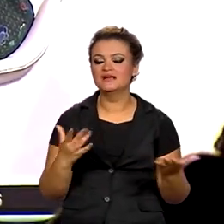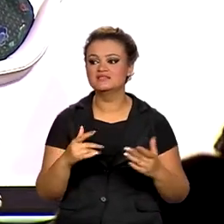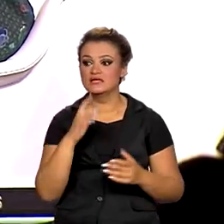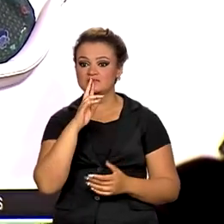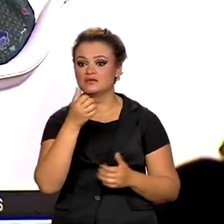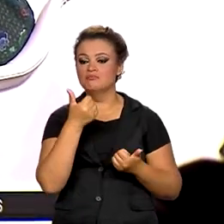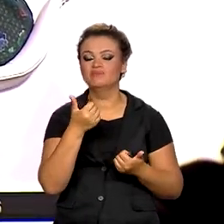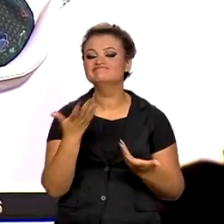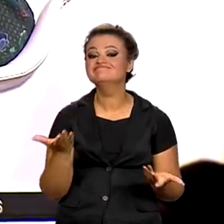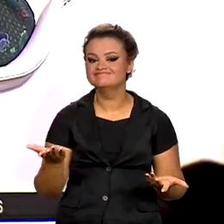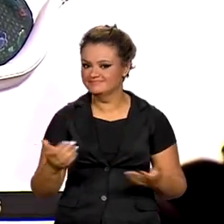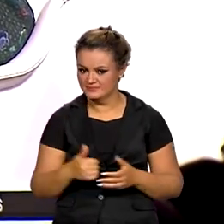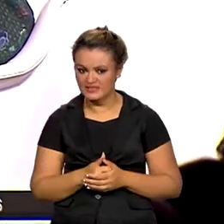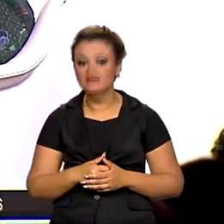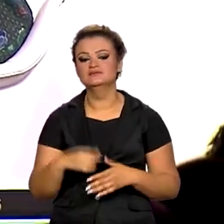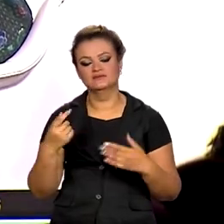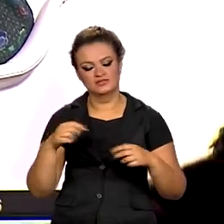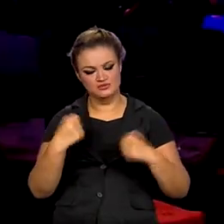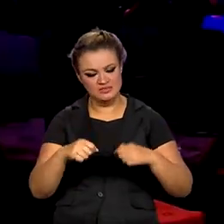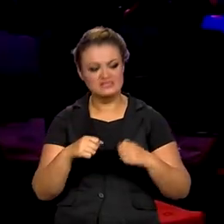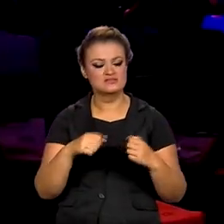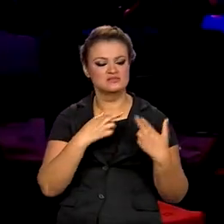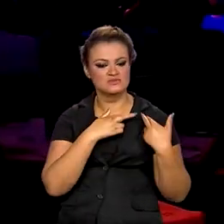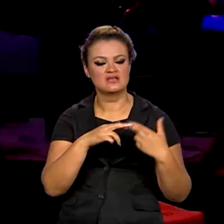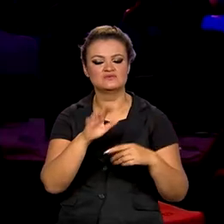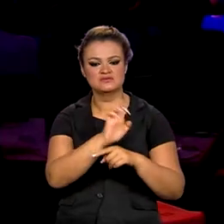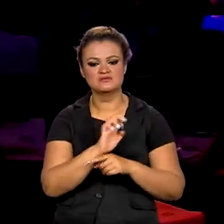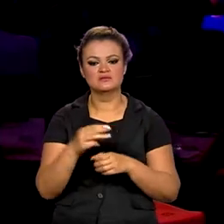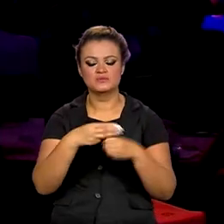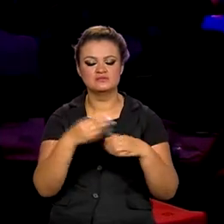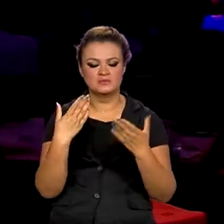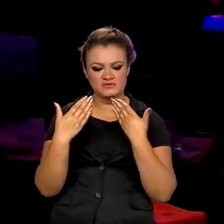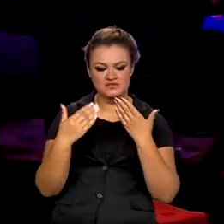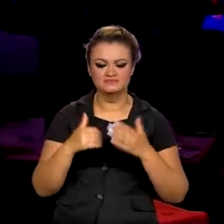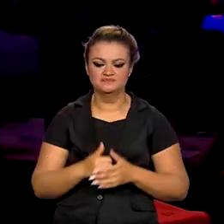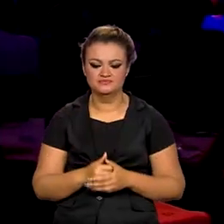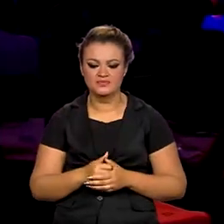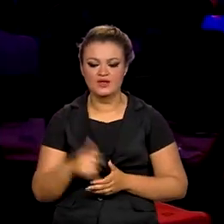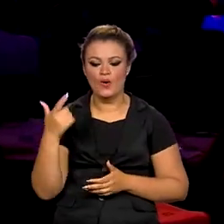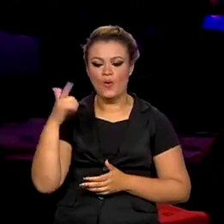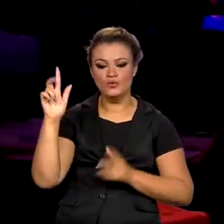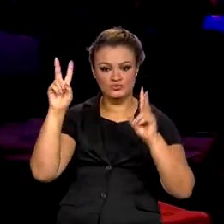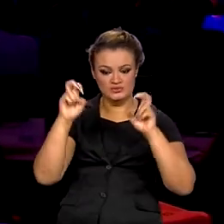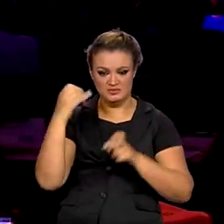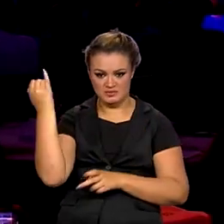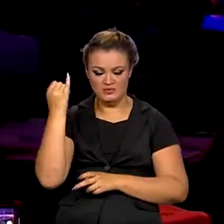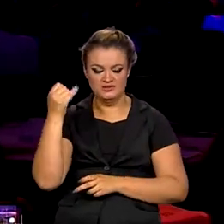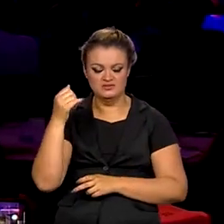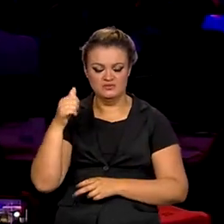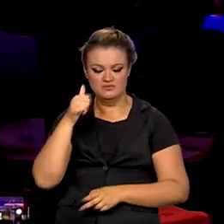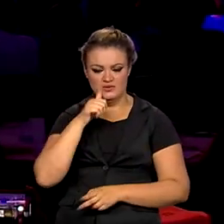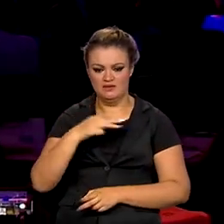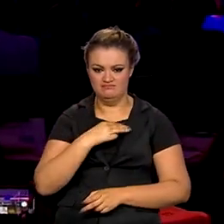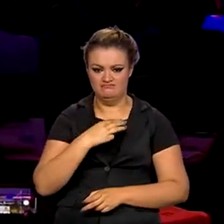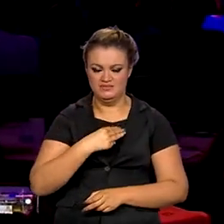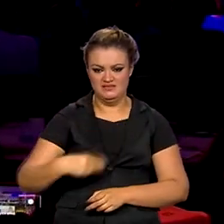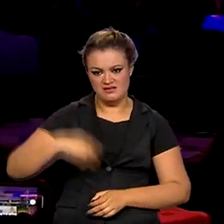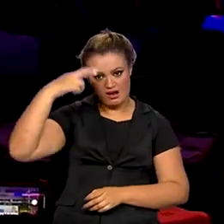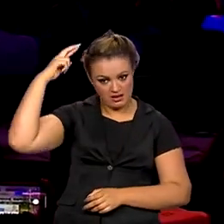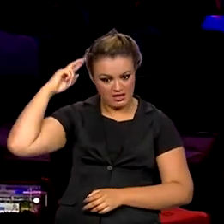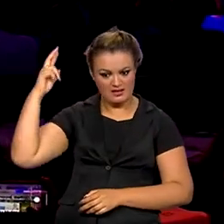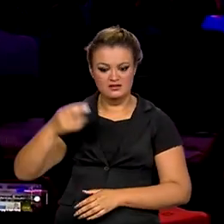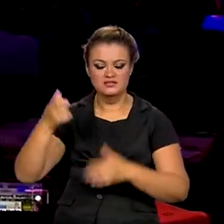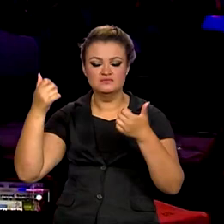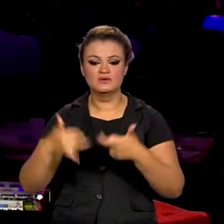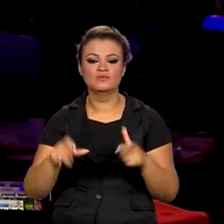assumir essa responsabilidade junto com estados e municípios. Outro tema preocupante, alertado pela ministra Aniele Franco, da Igualdade Racial,